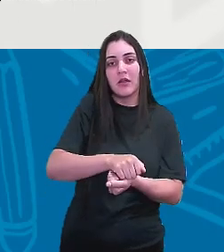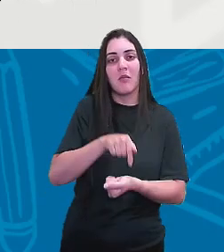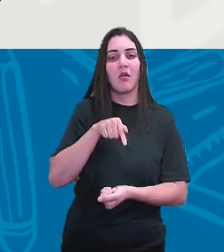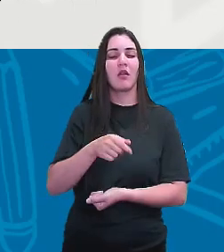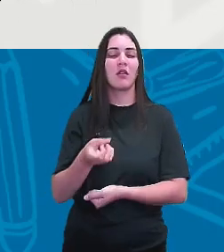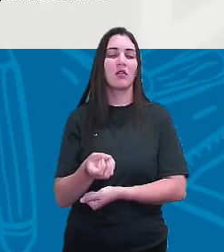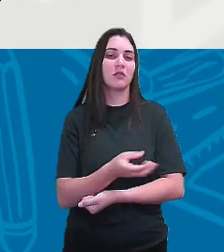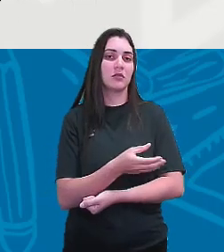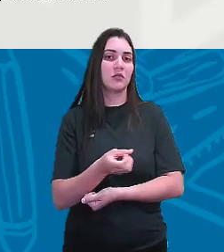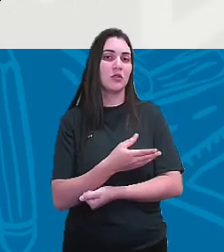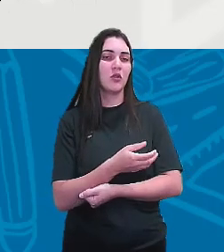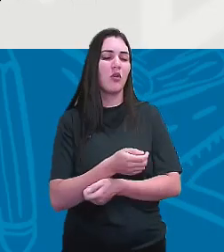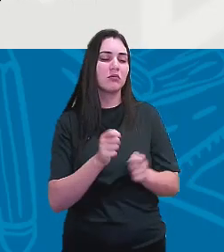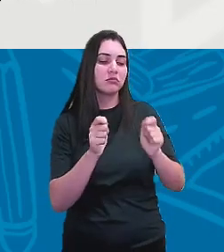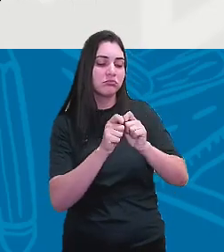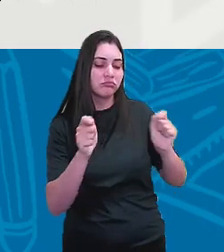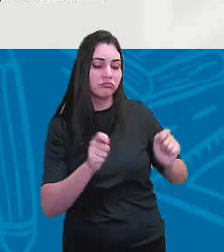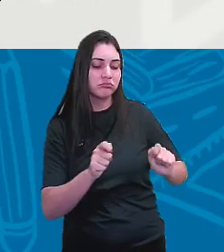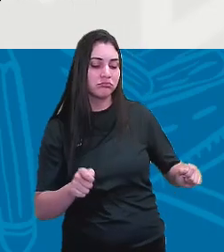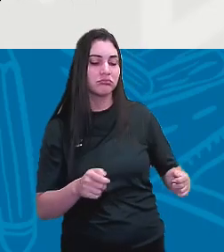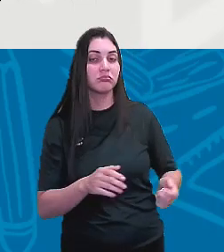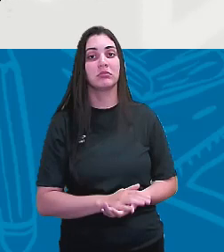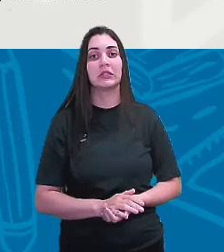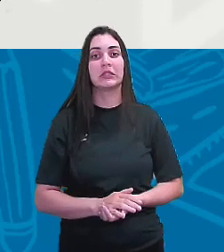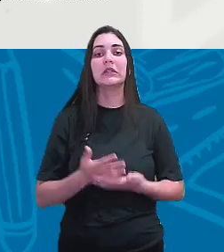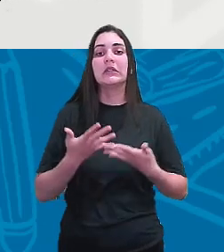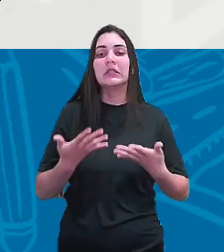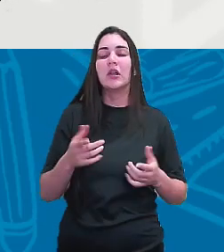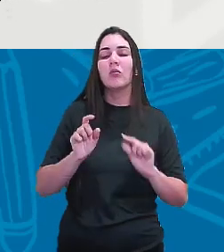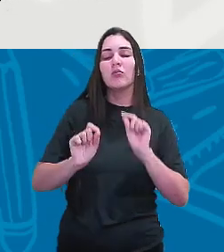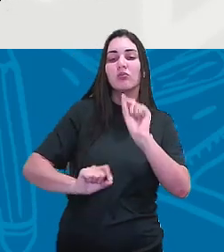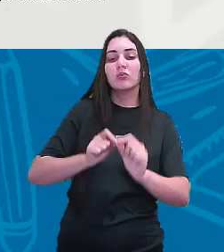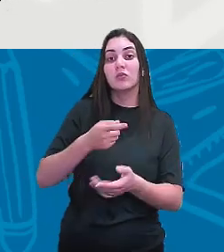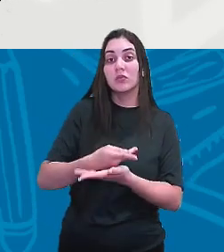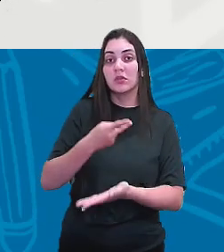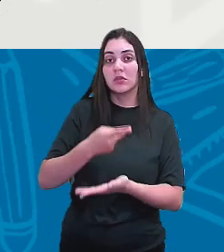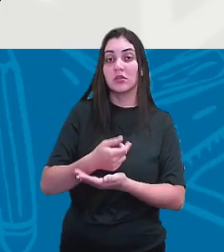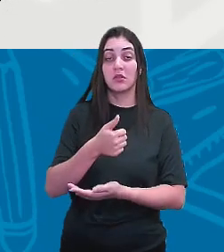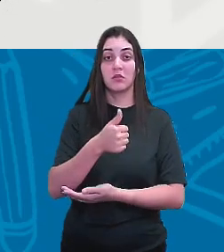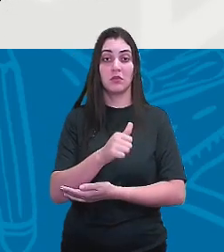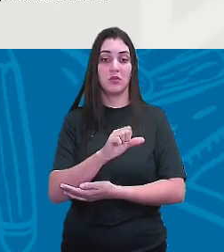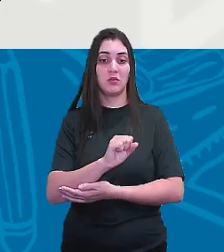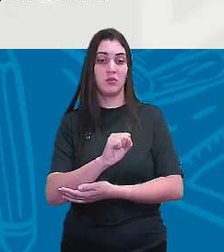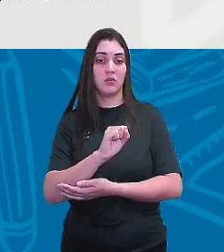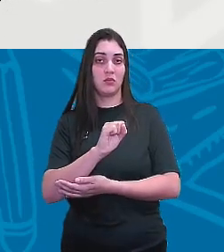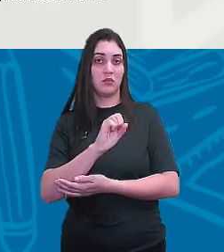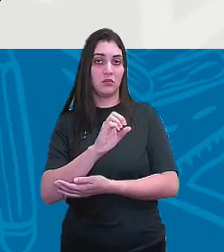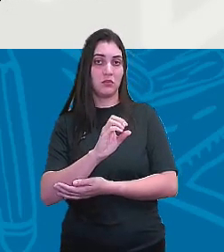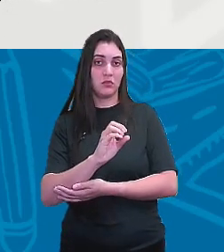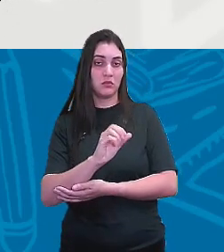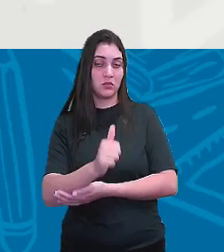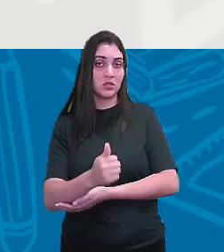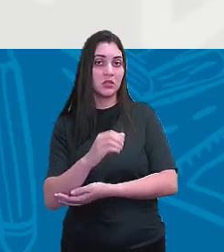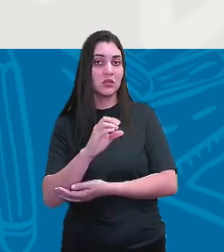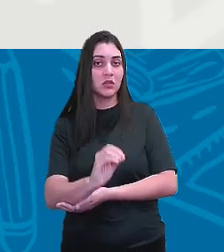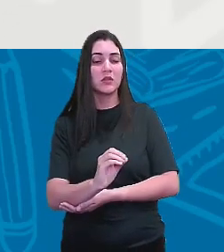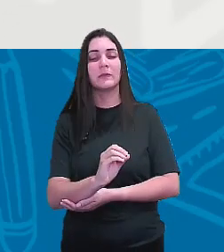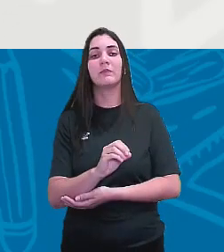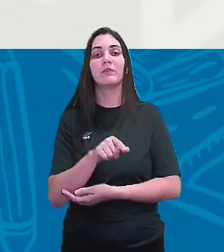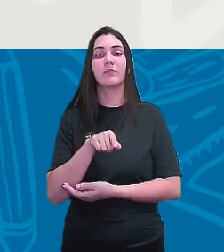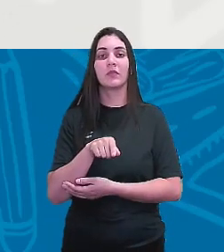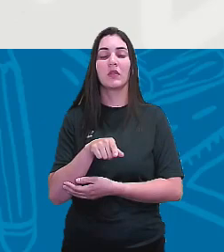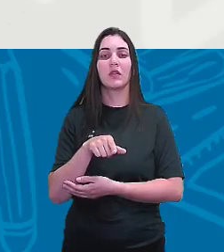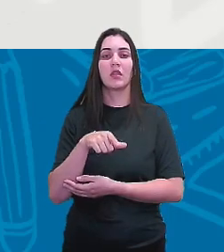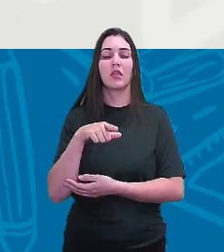estrutura. Então, o que é que acontece? Em 1810, há